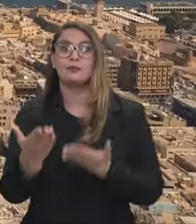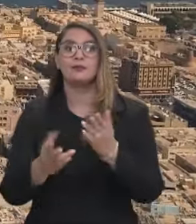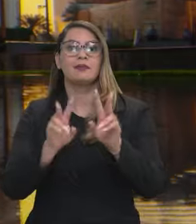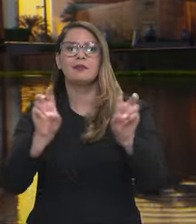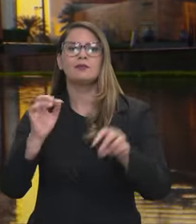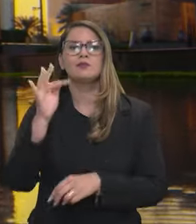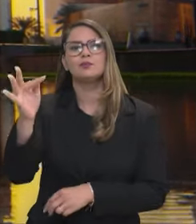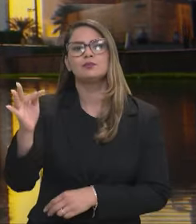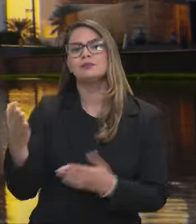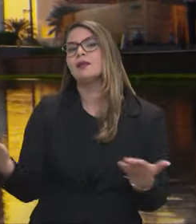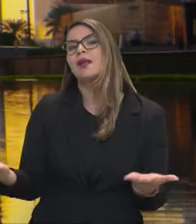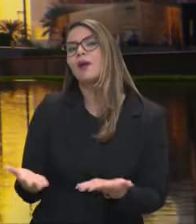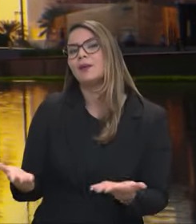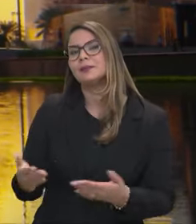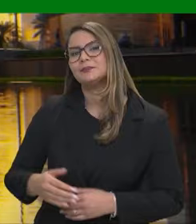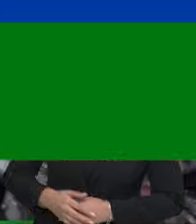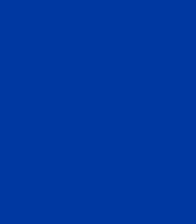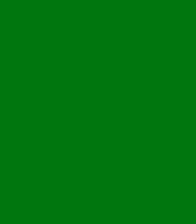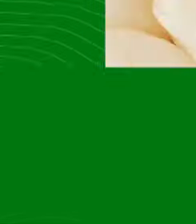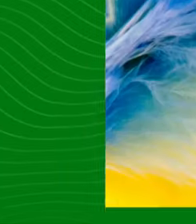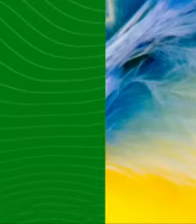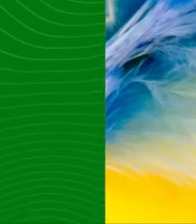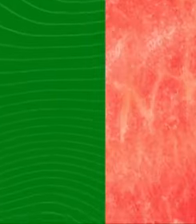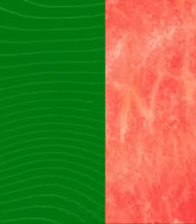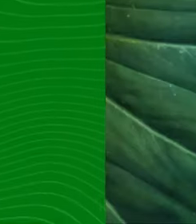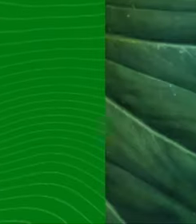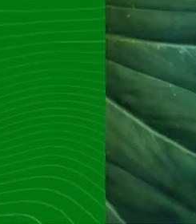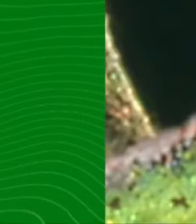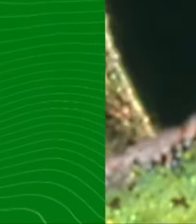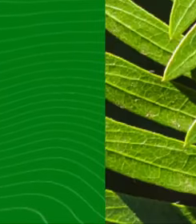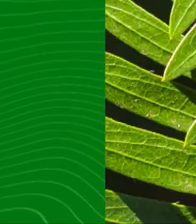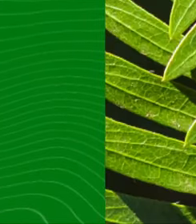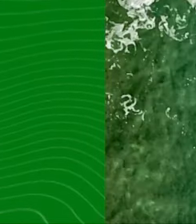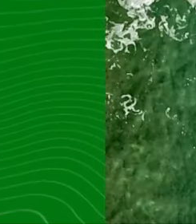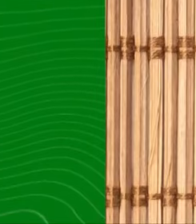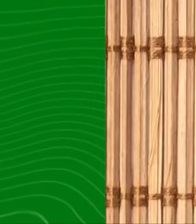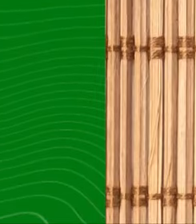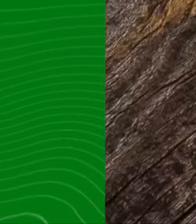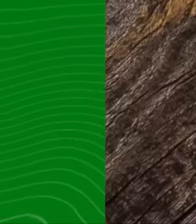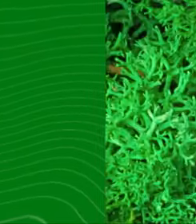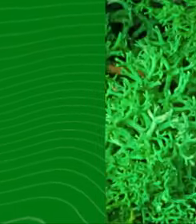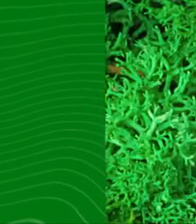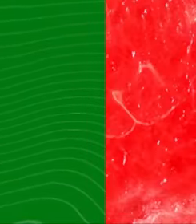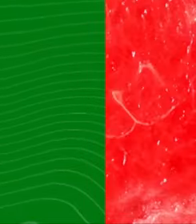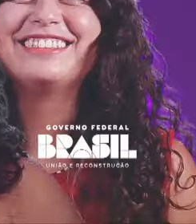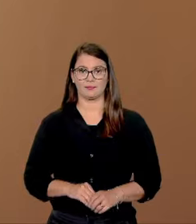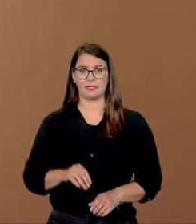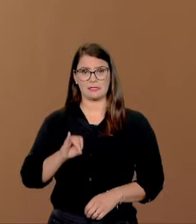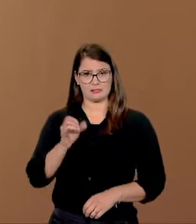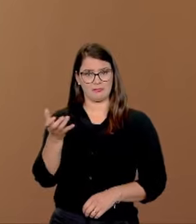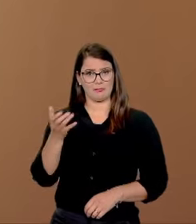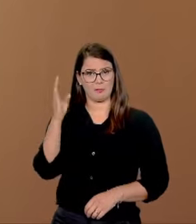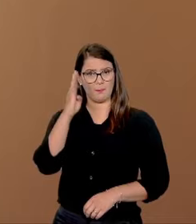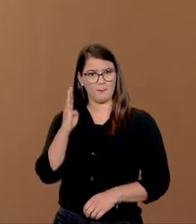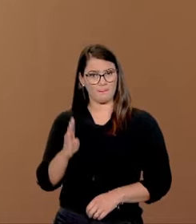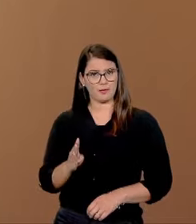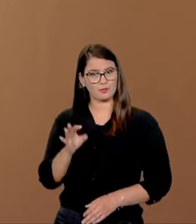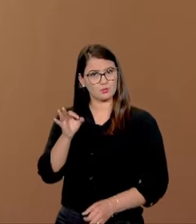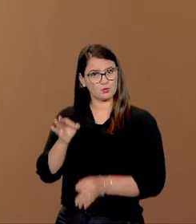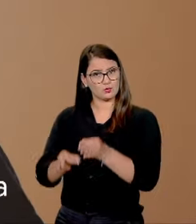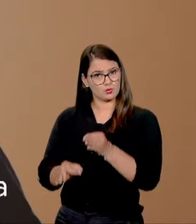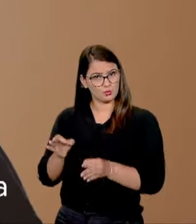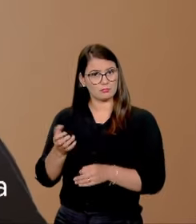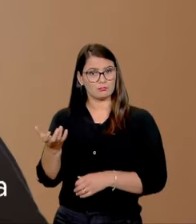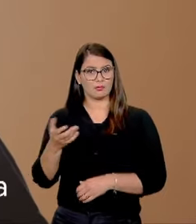é para tratar do futuro e o presente. Brasil no Mundo. Amanhã, oito e meia da noite. Se você quer um Brasil